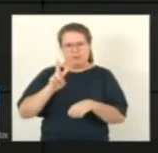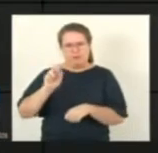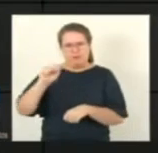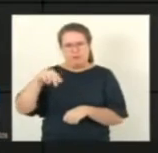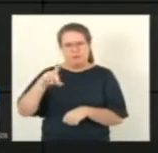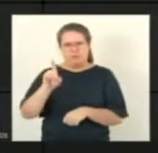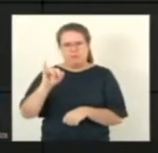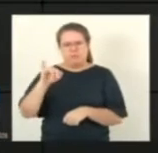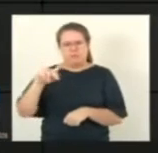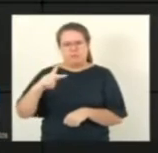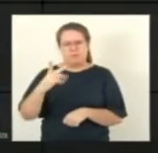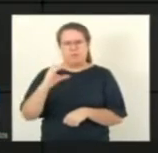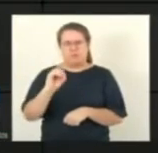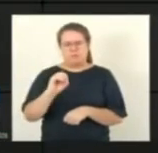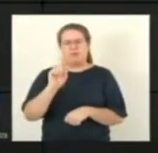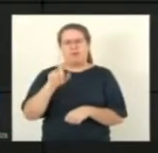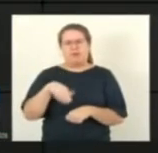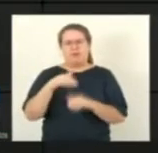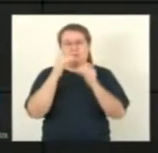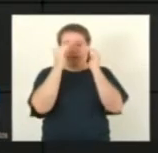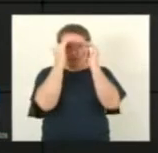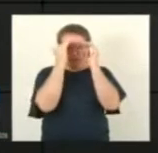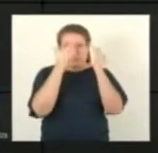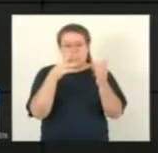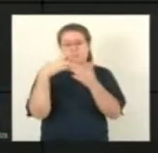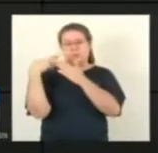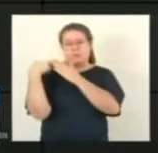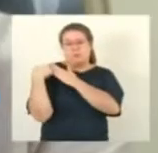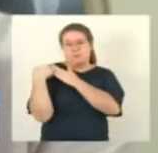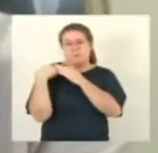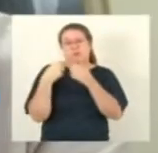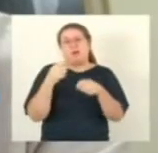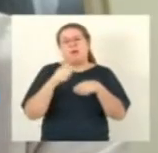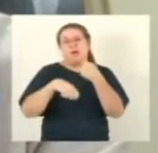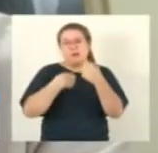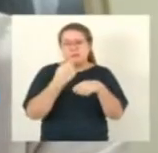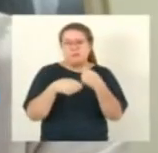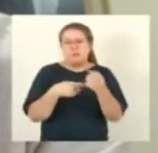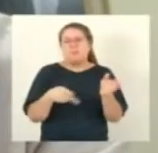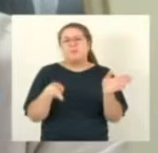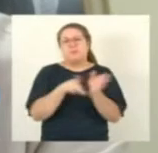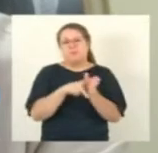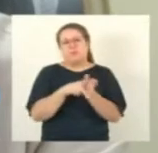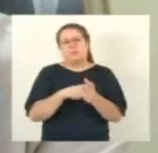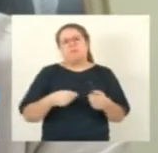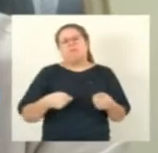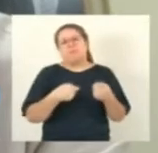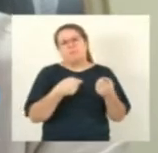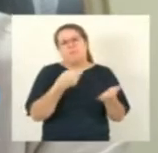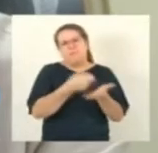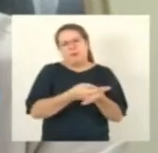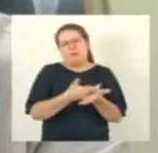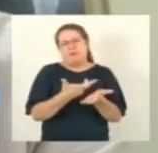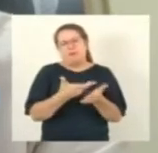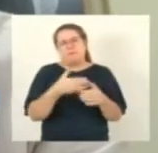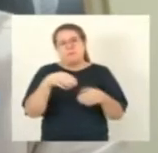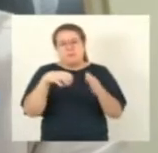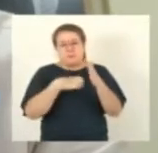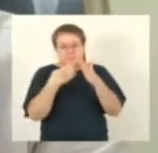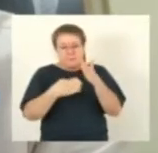determina a responsabilidade administrativa e o dever de indenizar das empresas de transporte coletivo